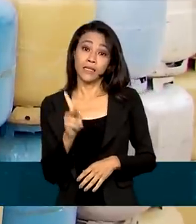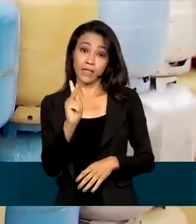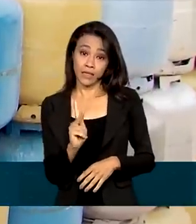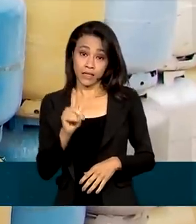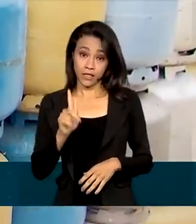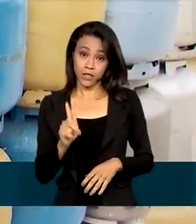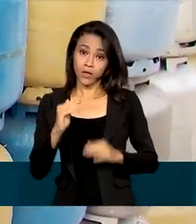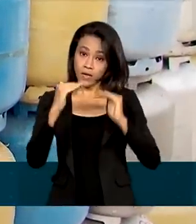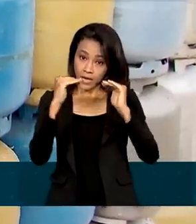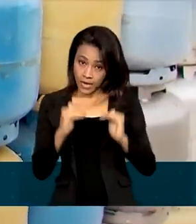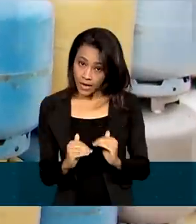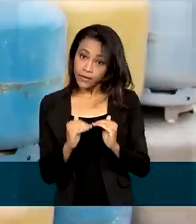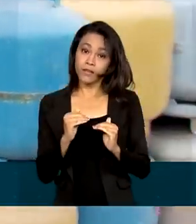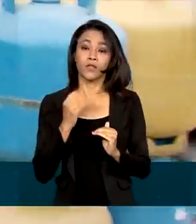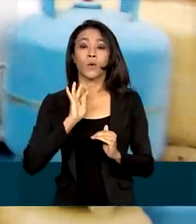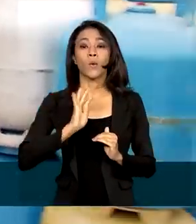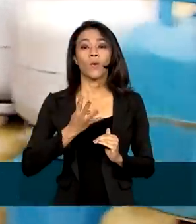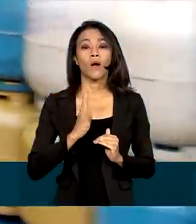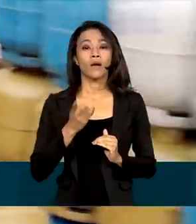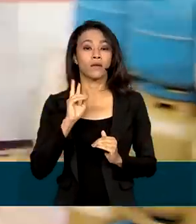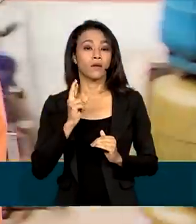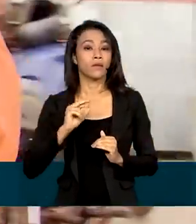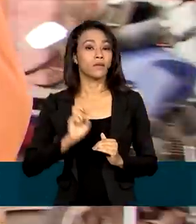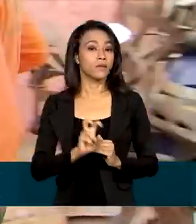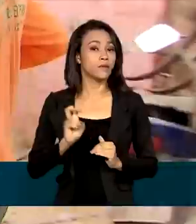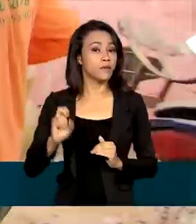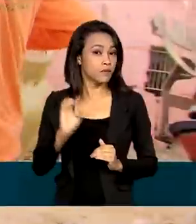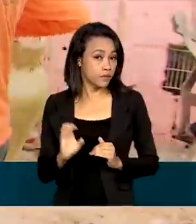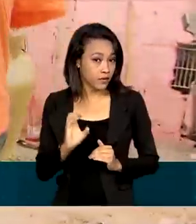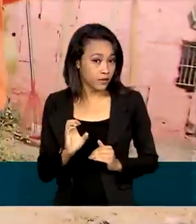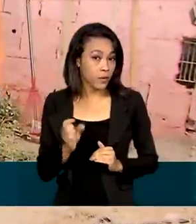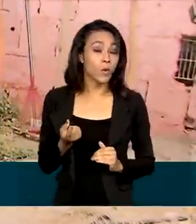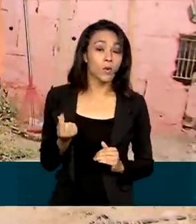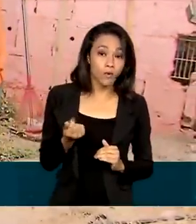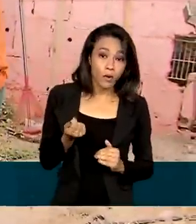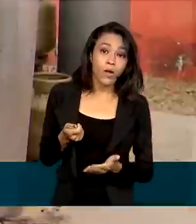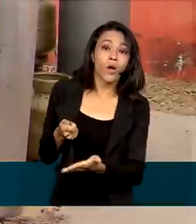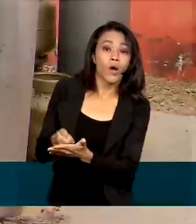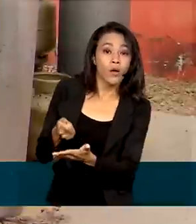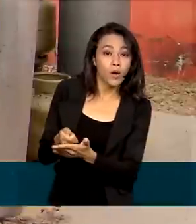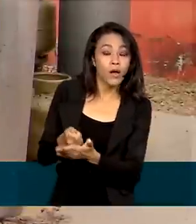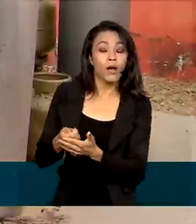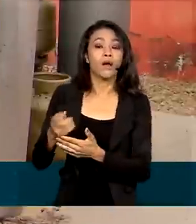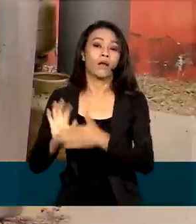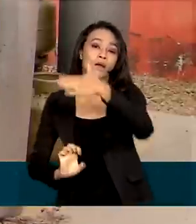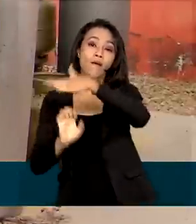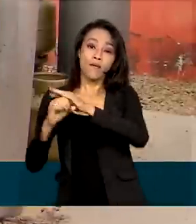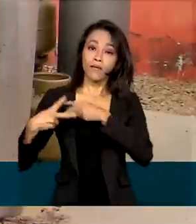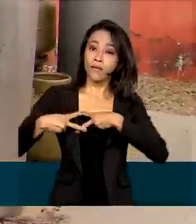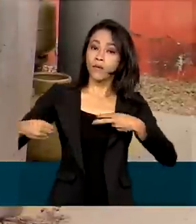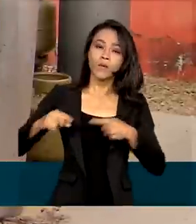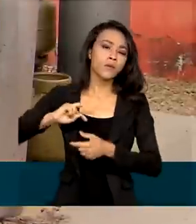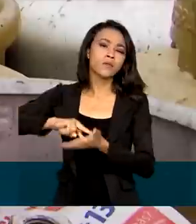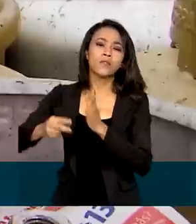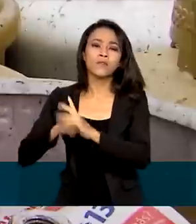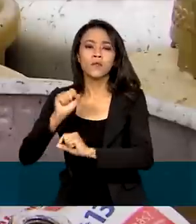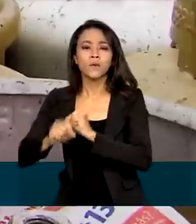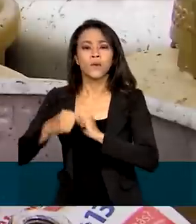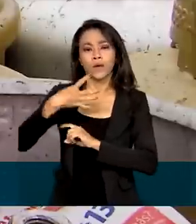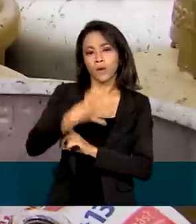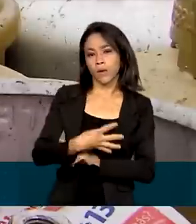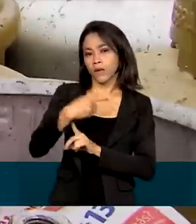terá uma queda de R$,55. O valor cobrado pelo Petrobras corresponde a 42